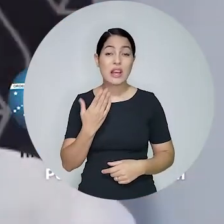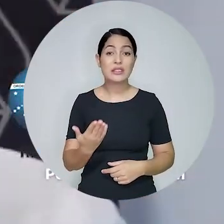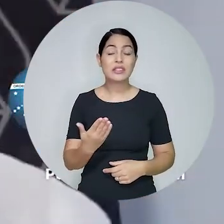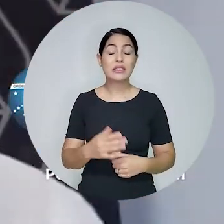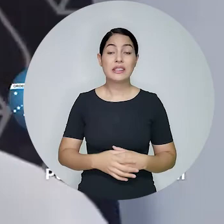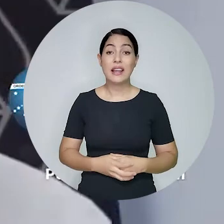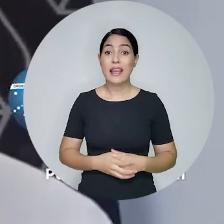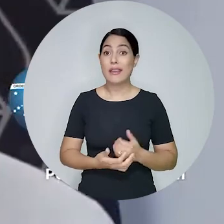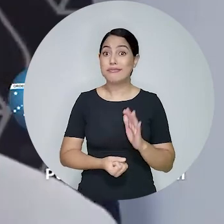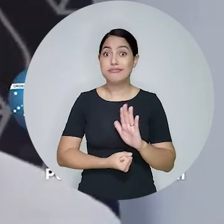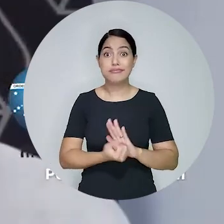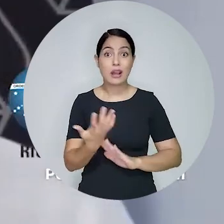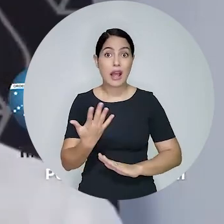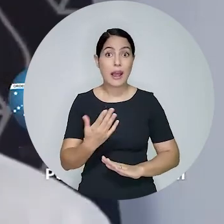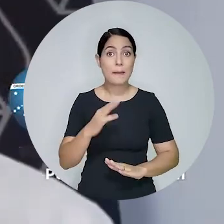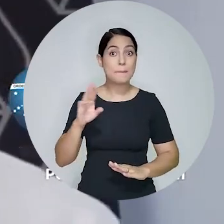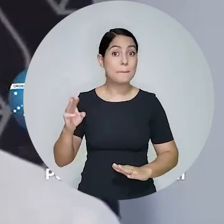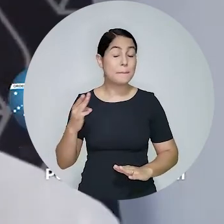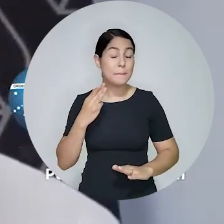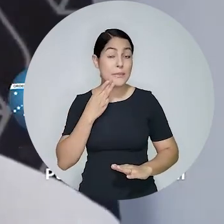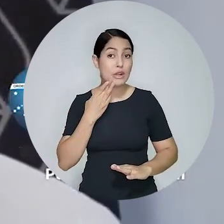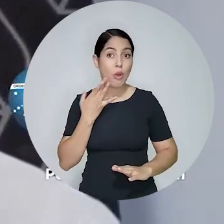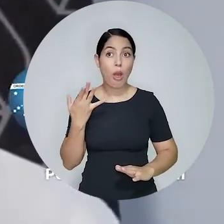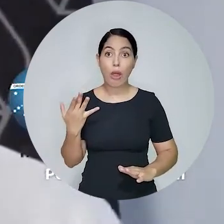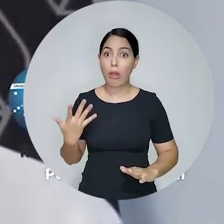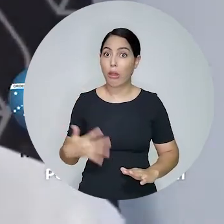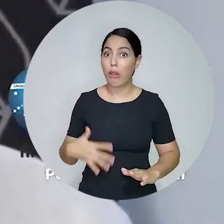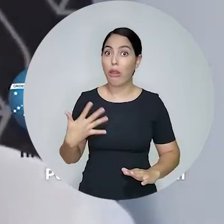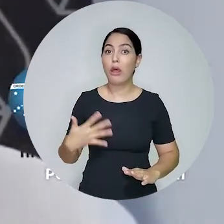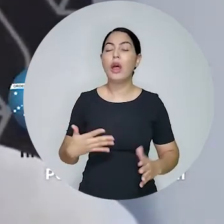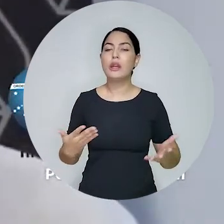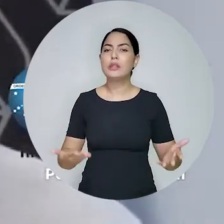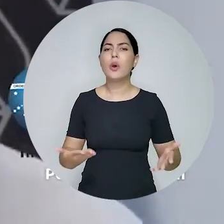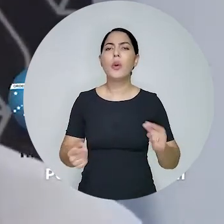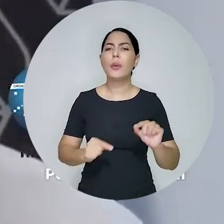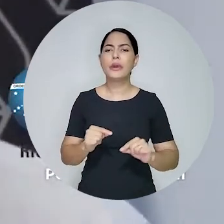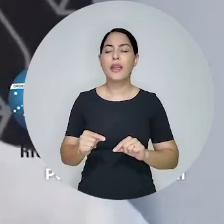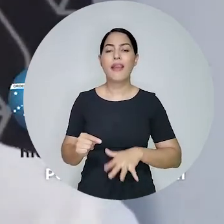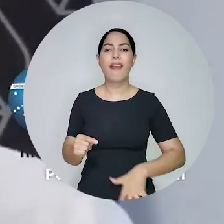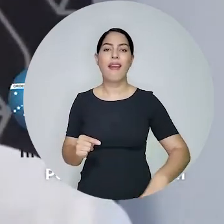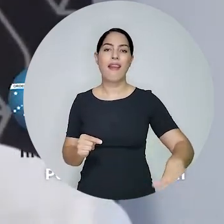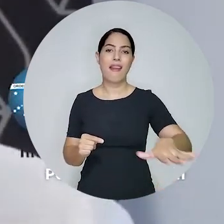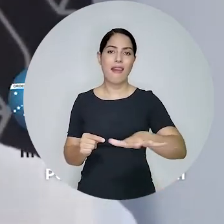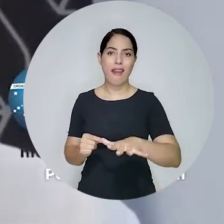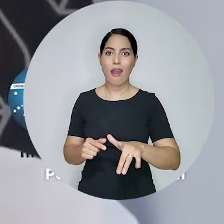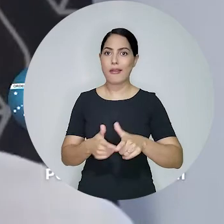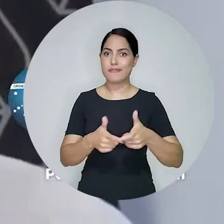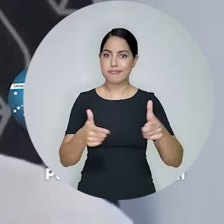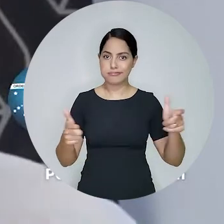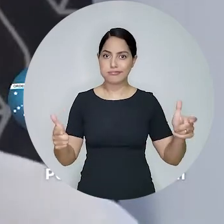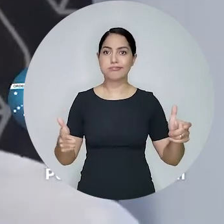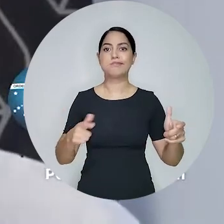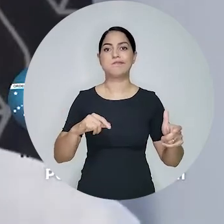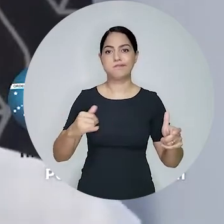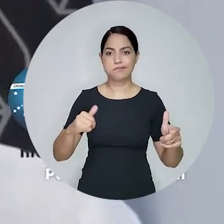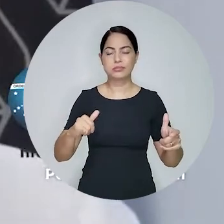contrato com menos de sete, oito zeros. Então, é mercado de franca expansão e de franca...